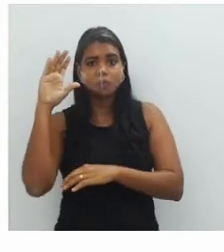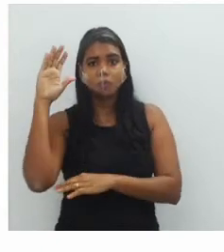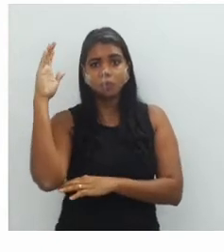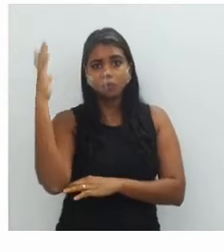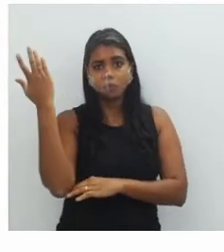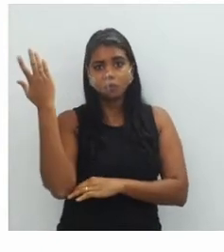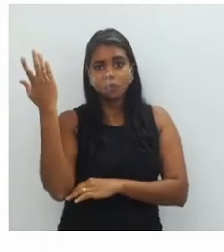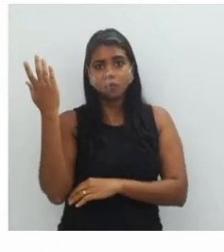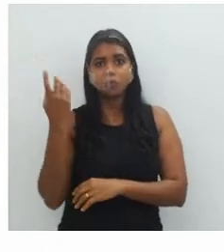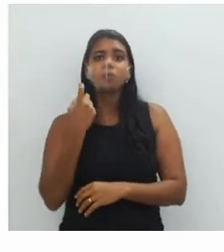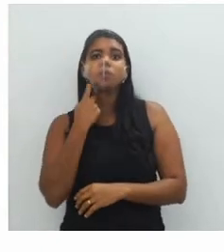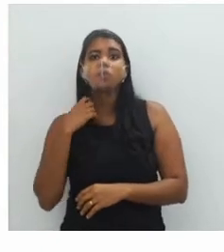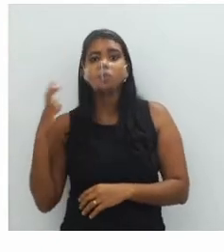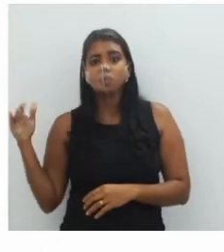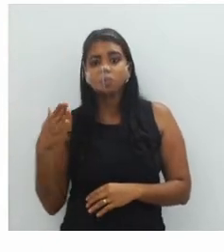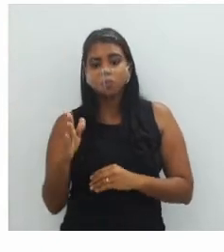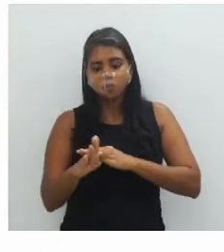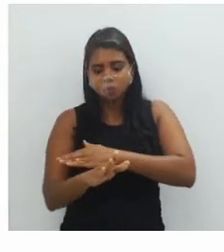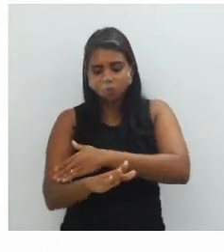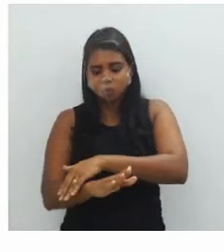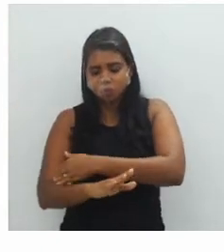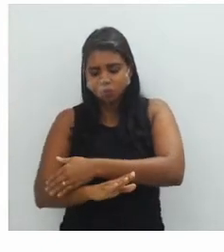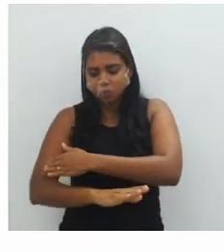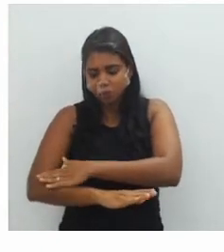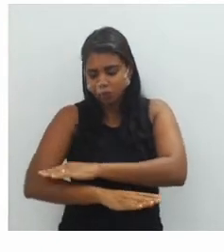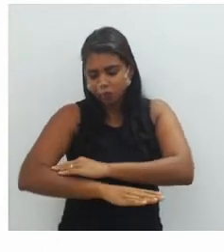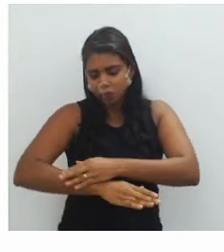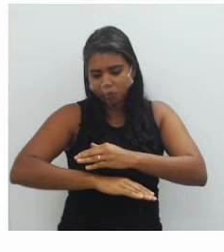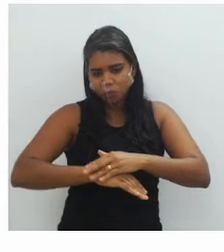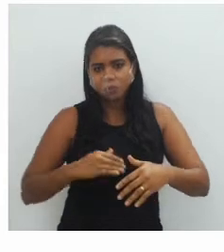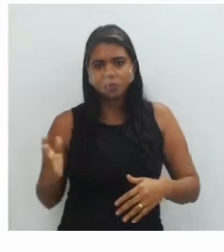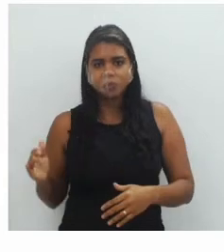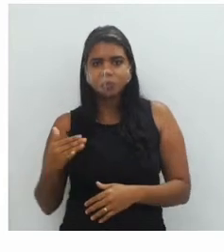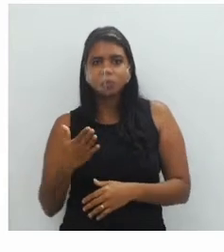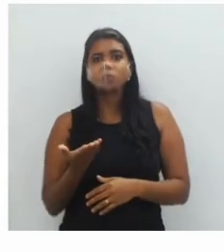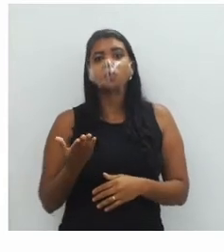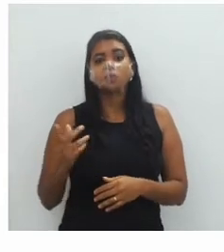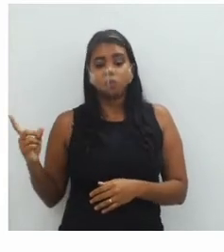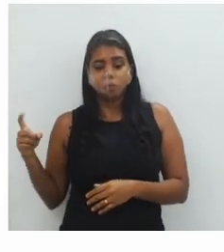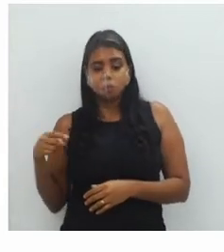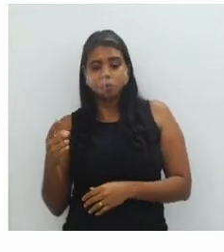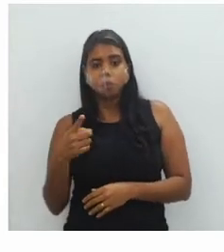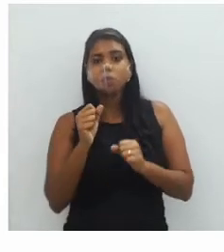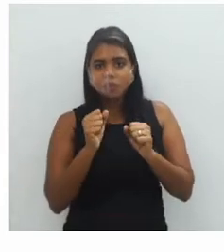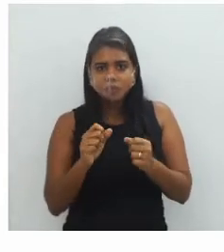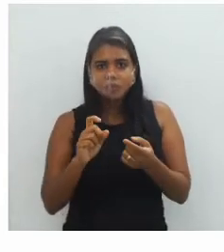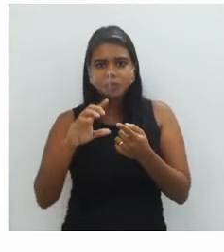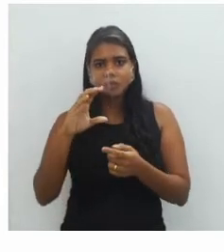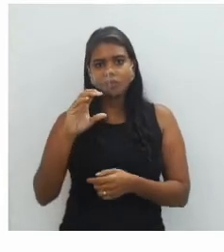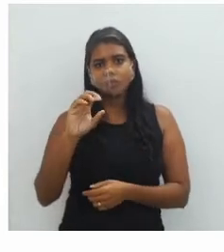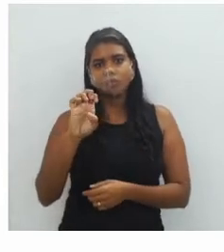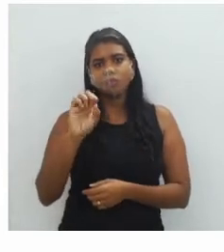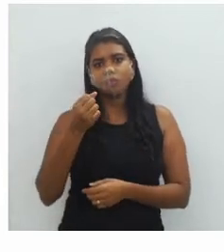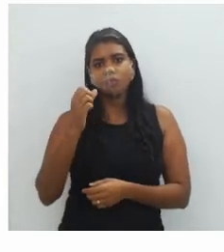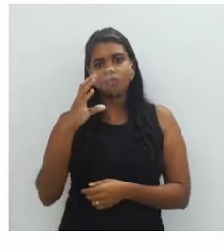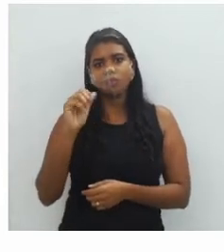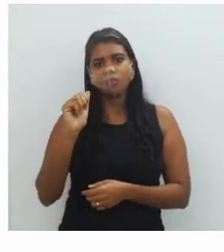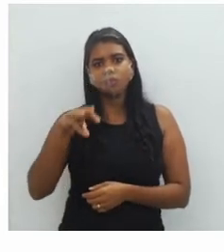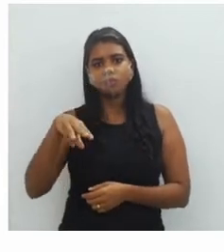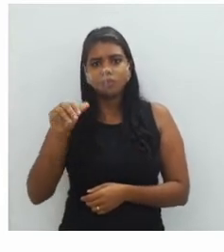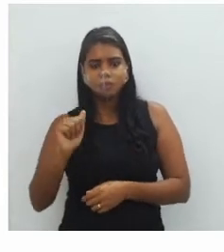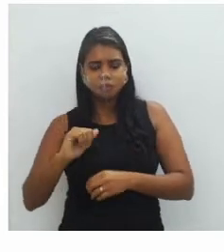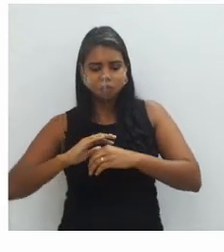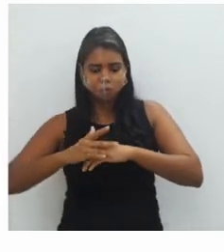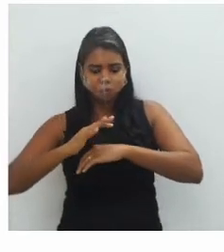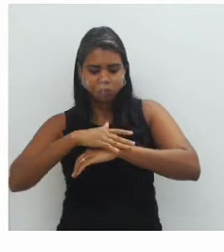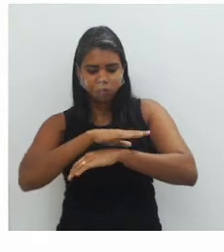e escamas, né? Escamas de peixe, pode ser escamas de serpente, né? Então, qualquer tipo,